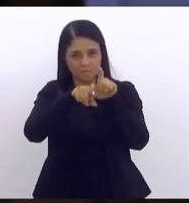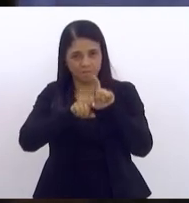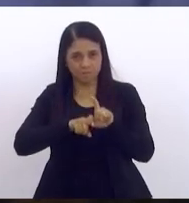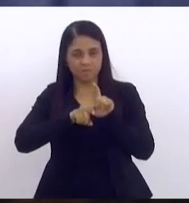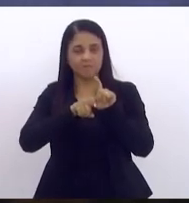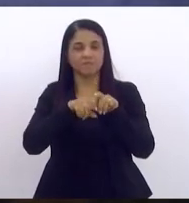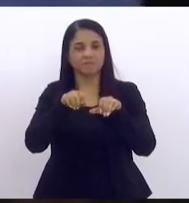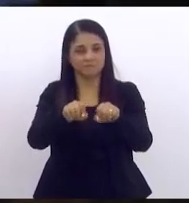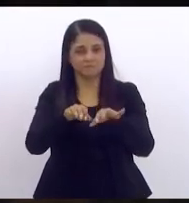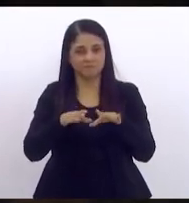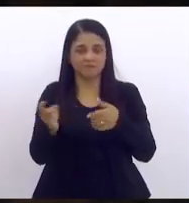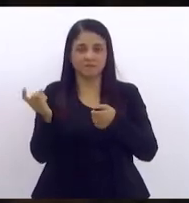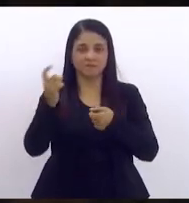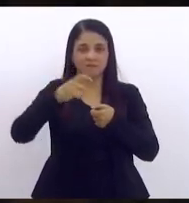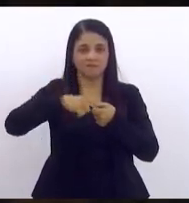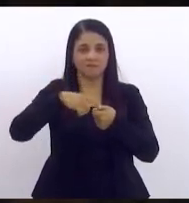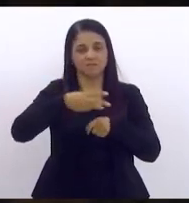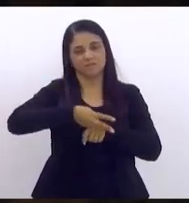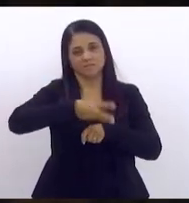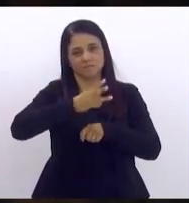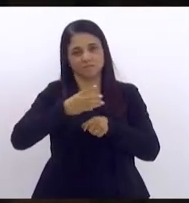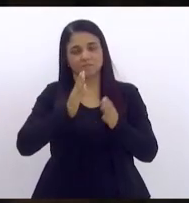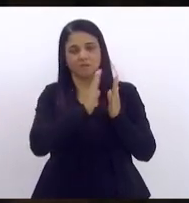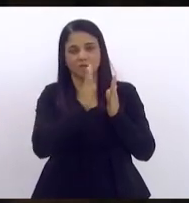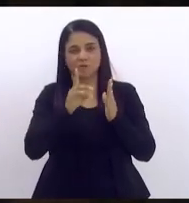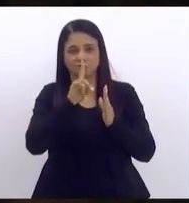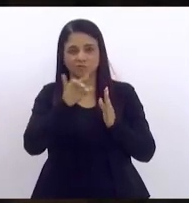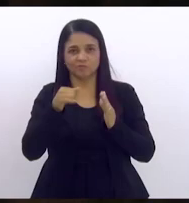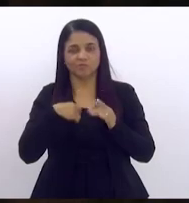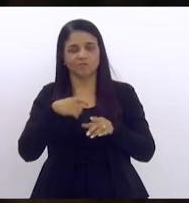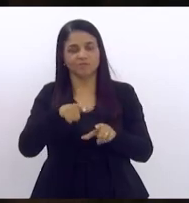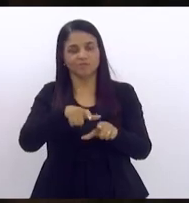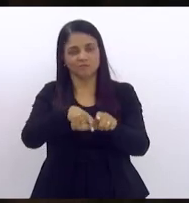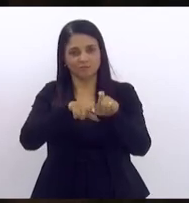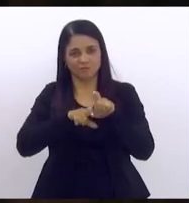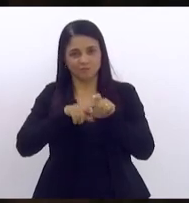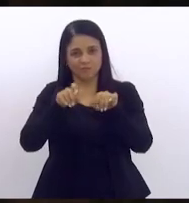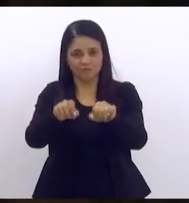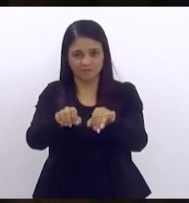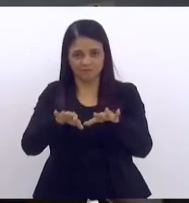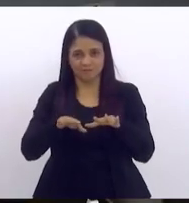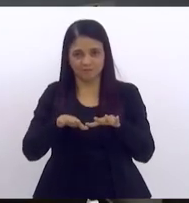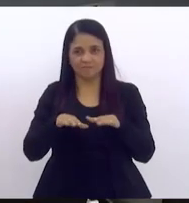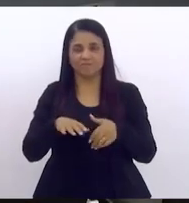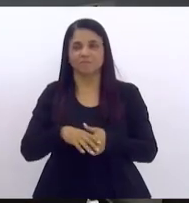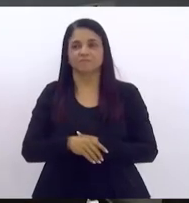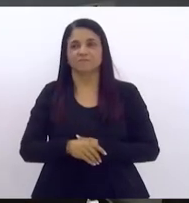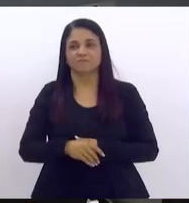horas quando retornaremos com a ordem do dia está suspensa a sessão a sessão a sessão Obrigado.